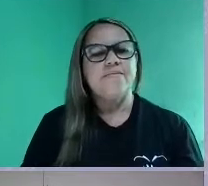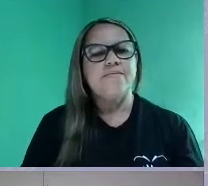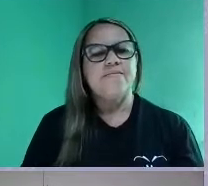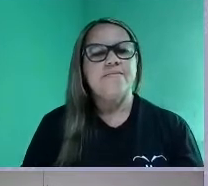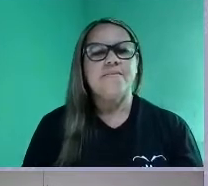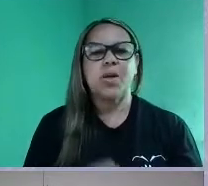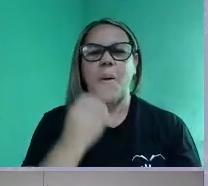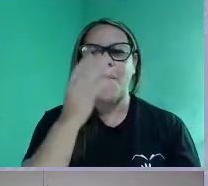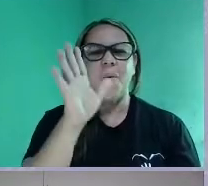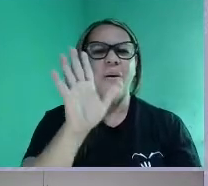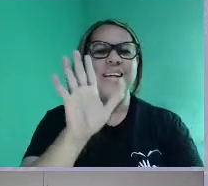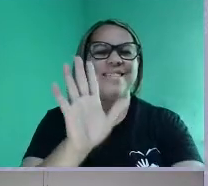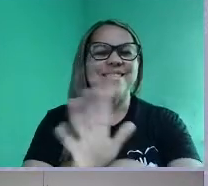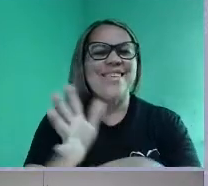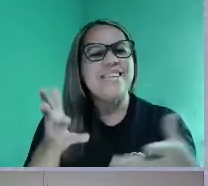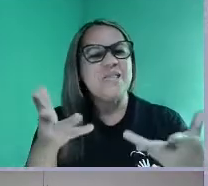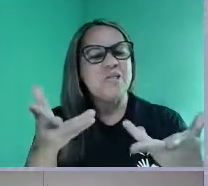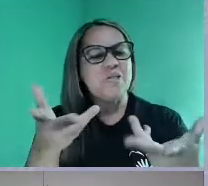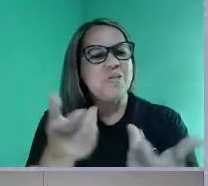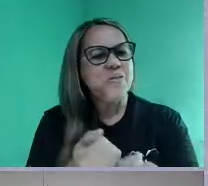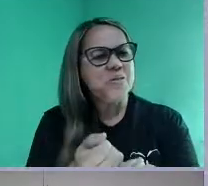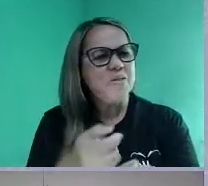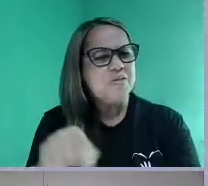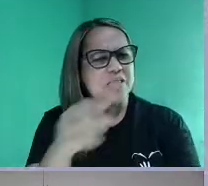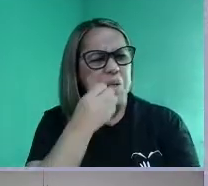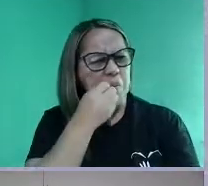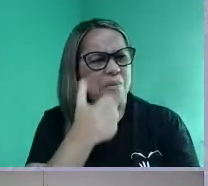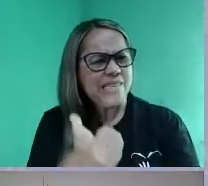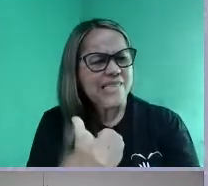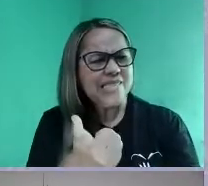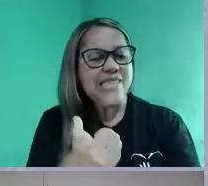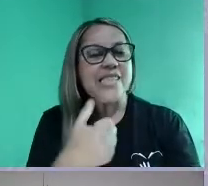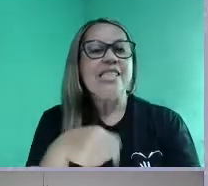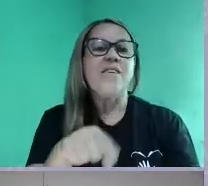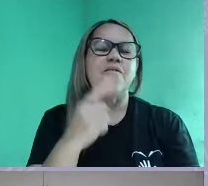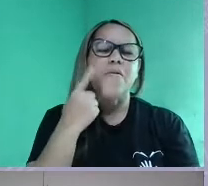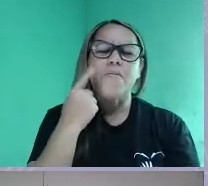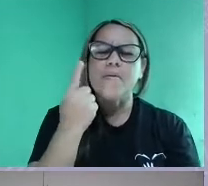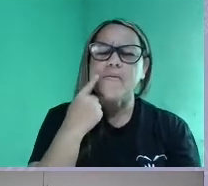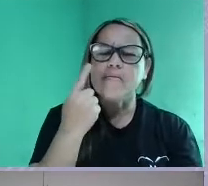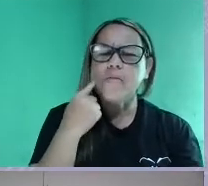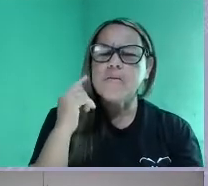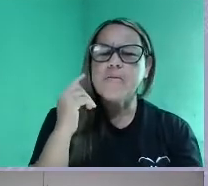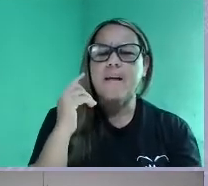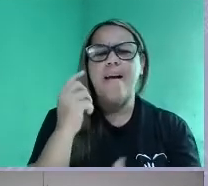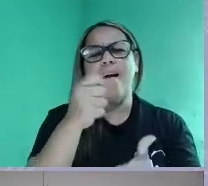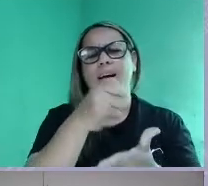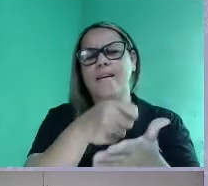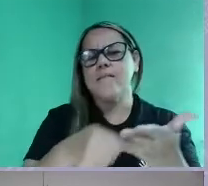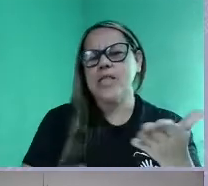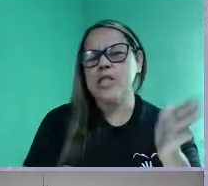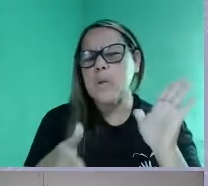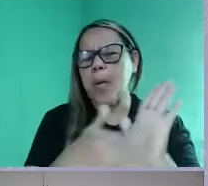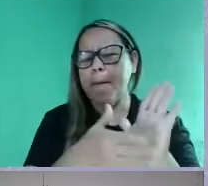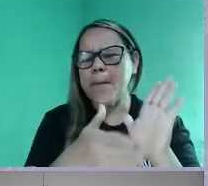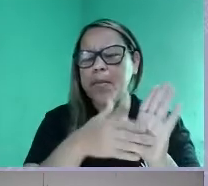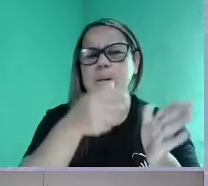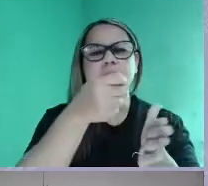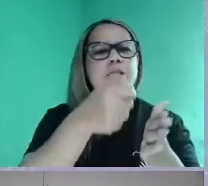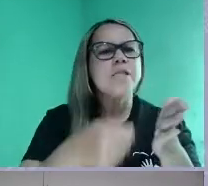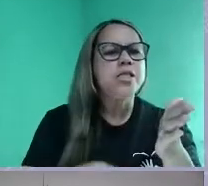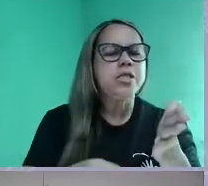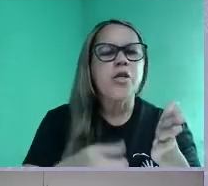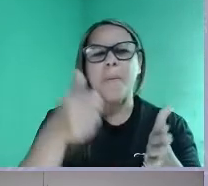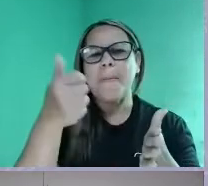Boa tarde, todos vocês, como vocês estão? Vamos lá dar uma olhadinha na redação, na proposta de redação do nosso primeiro simulado,